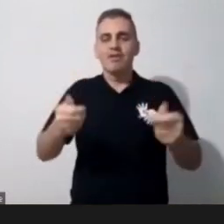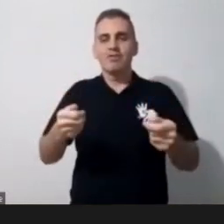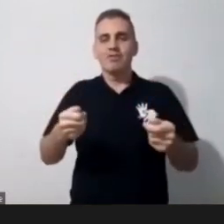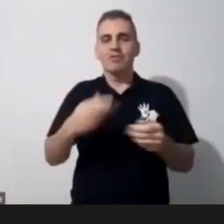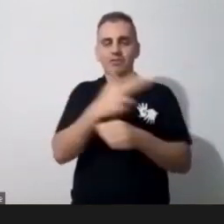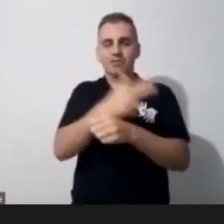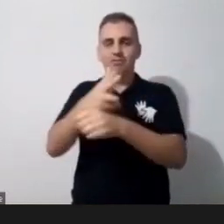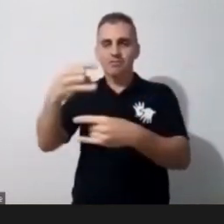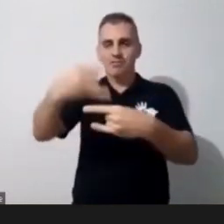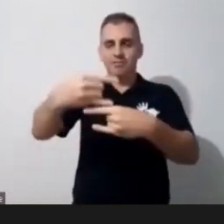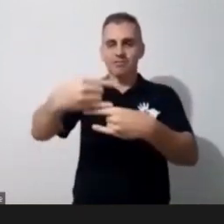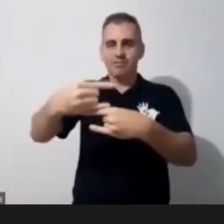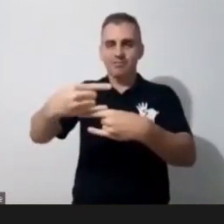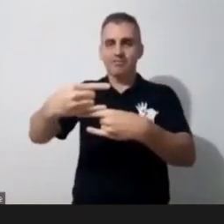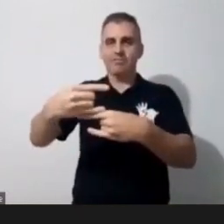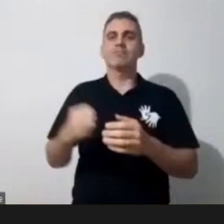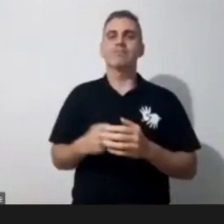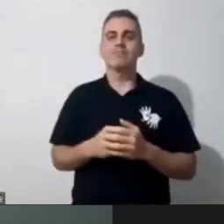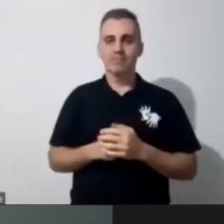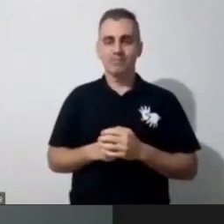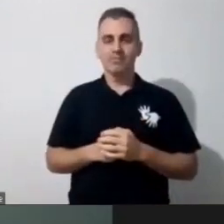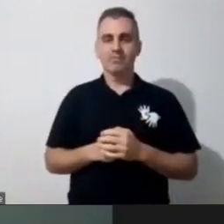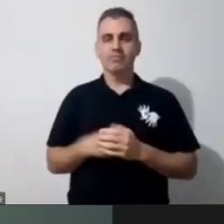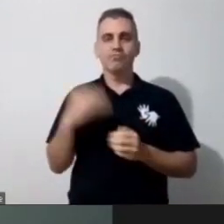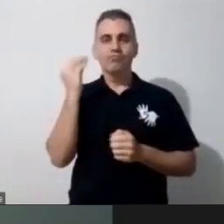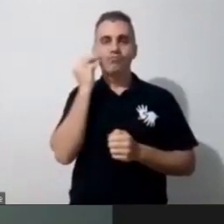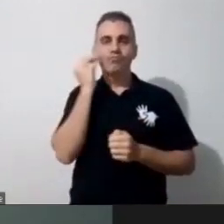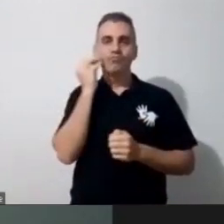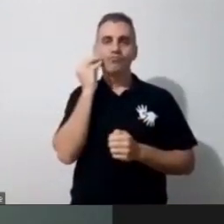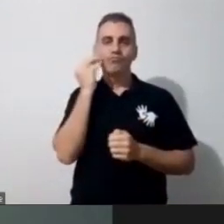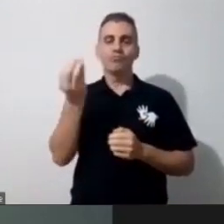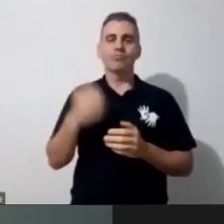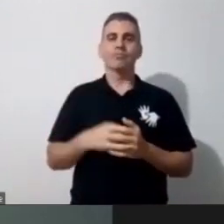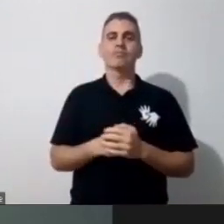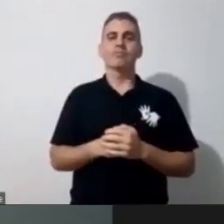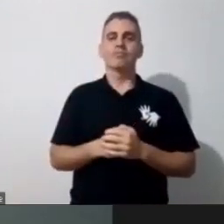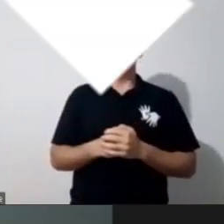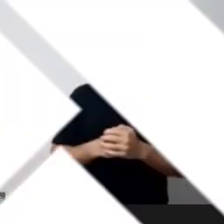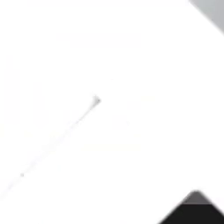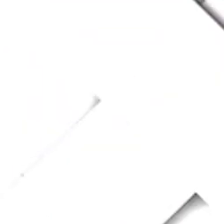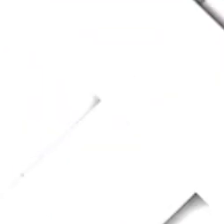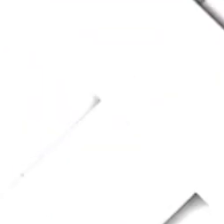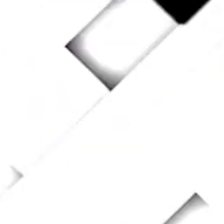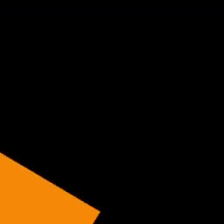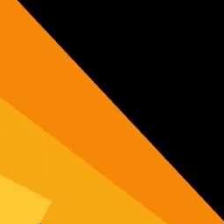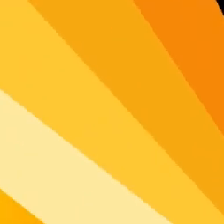Beijo, meninas! Beijo a todos! Gratidão! Tchau!